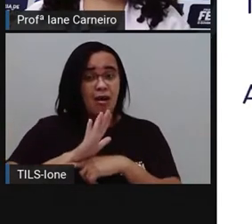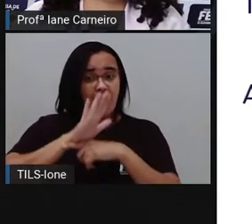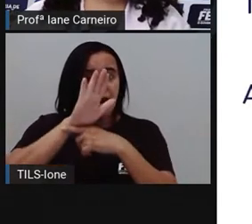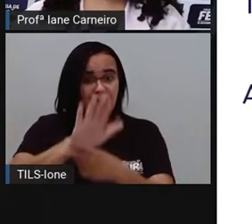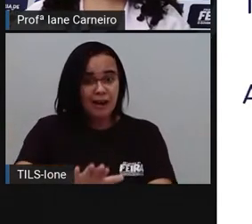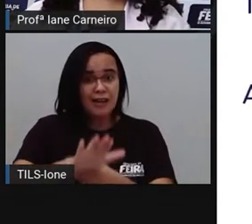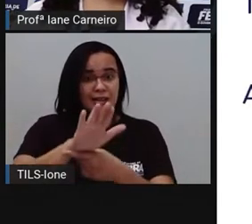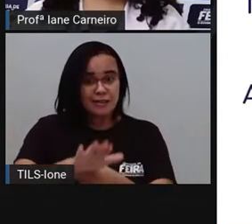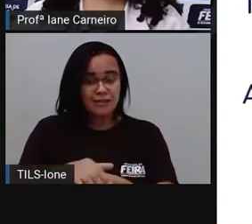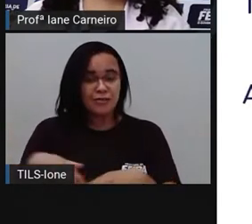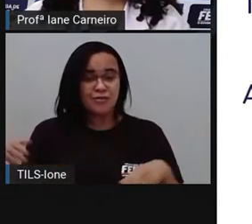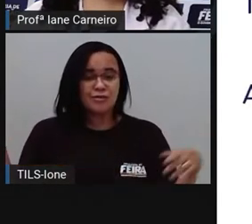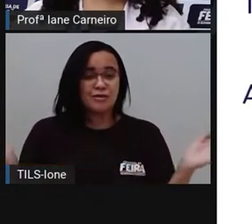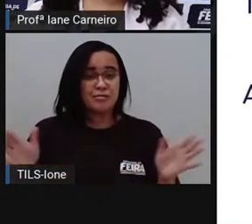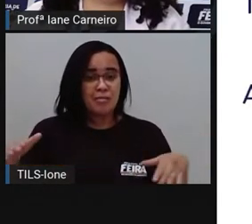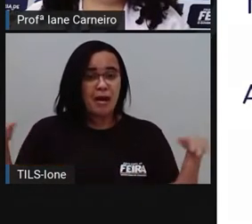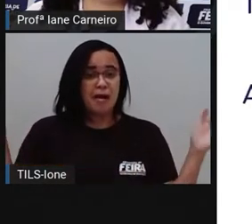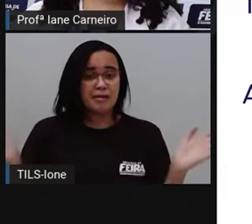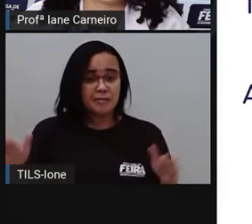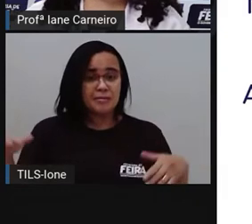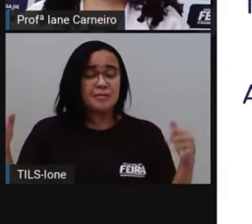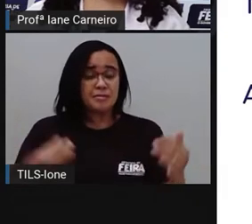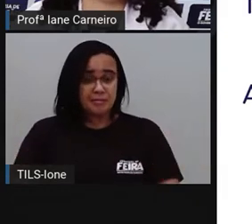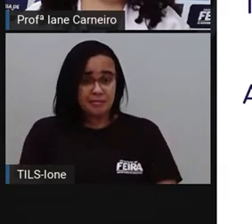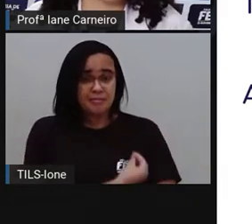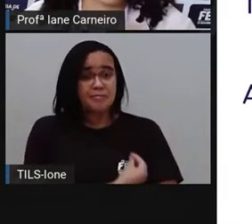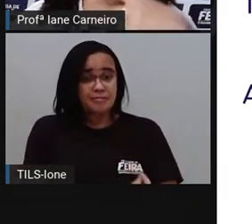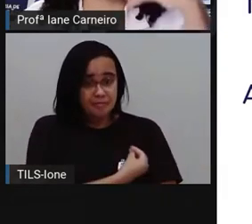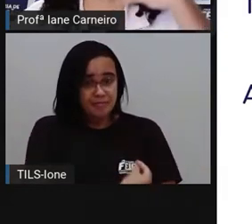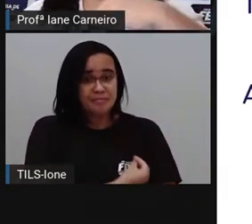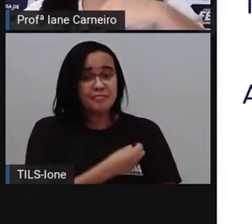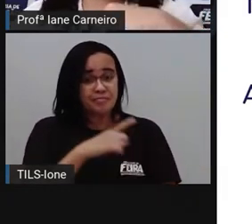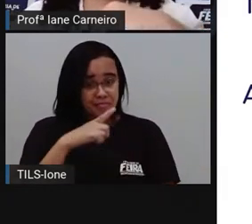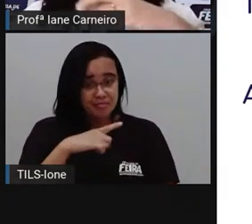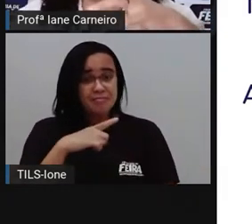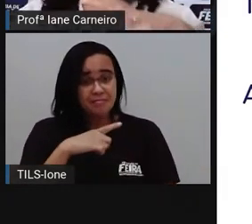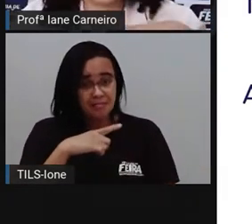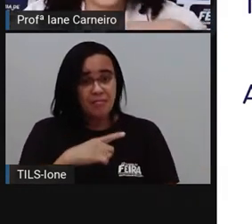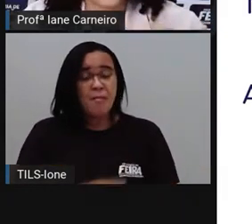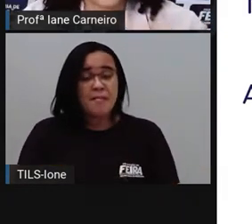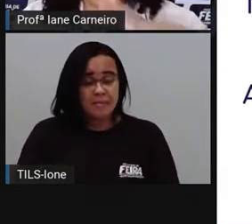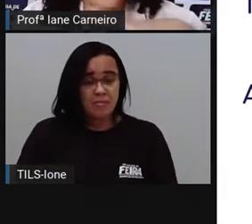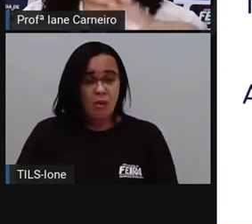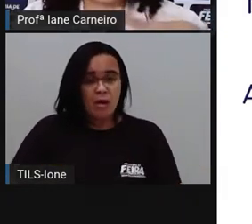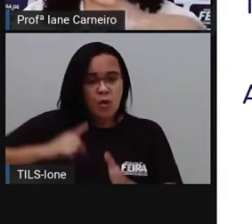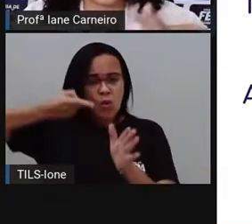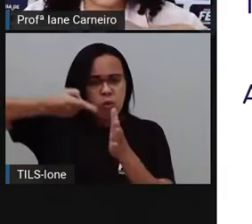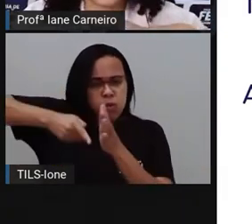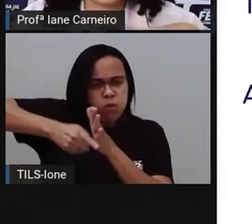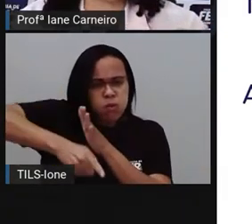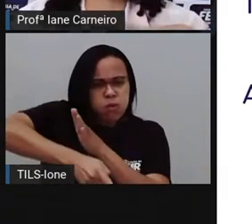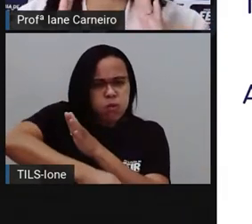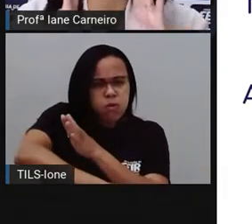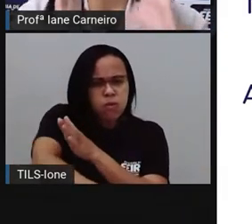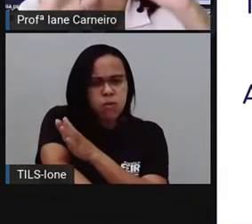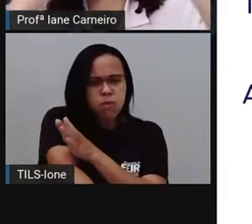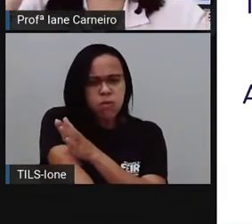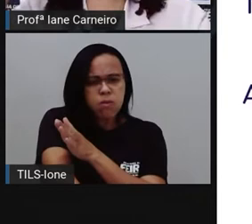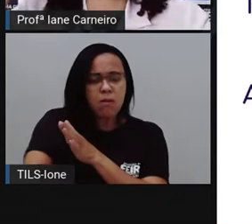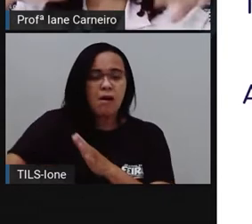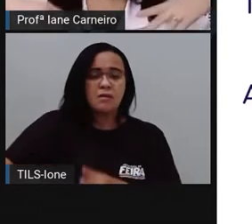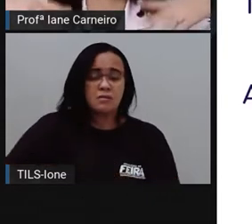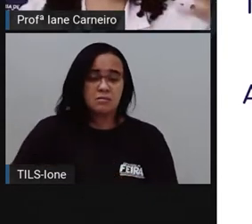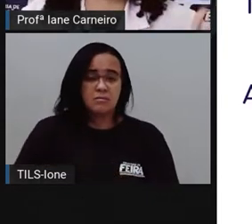Mas, ó, eles são mamíferos, né? Eles saem, Ficam no fundo do rio um pouquinho, mas depois eles